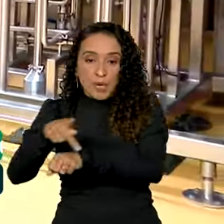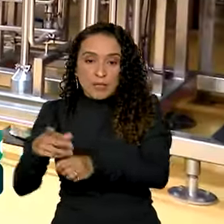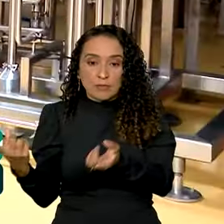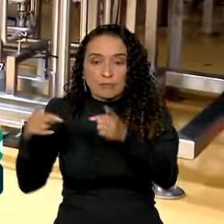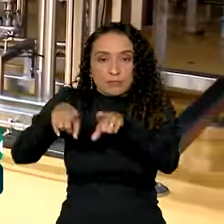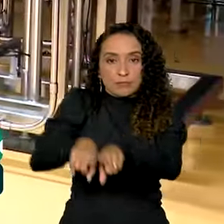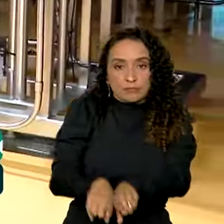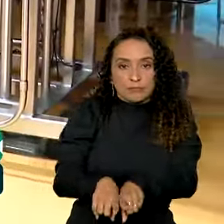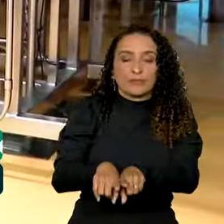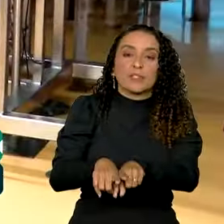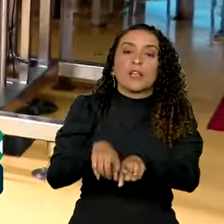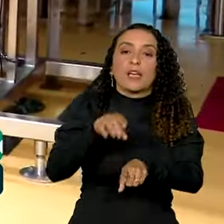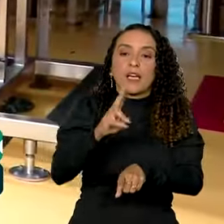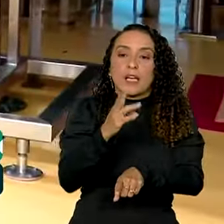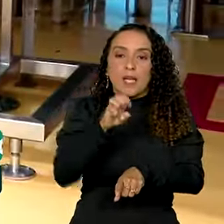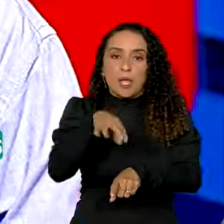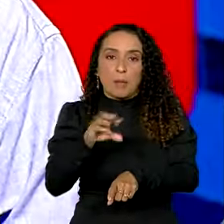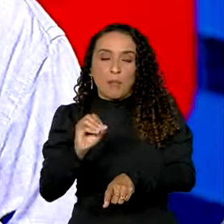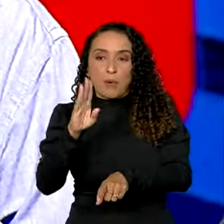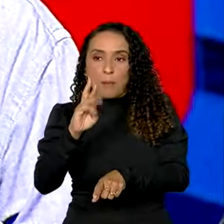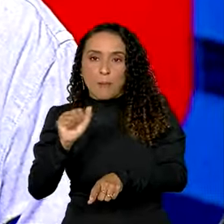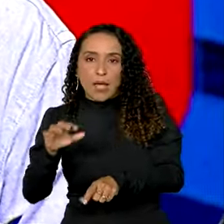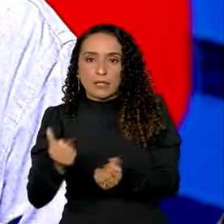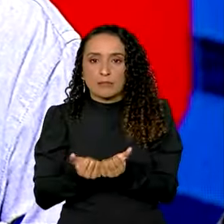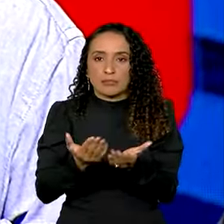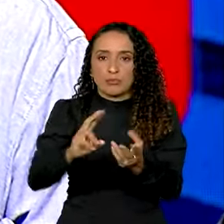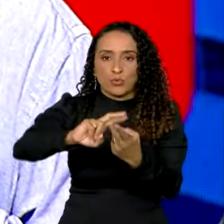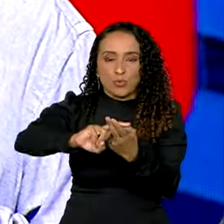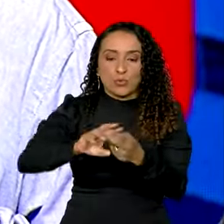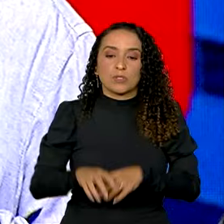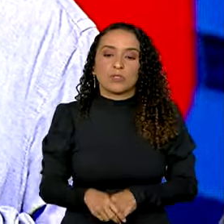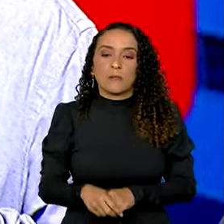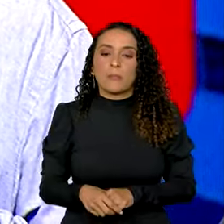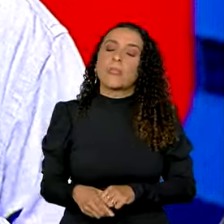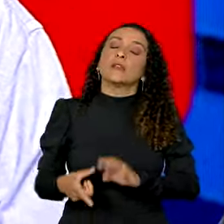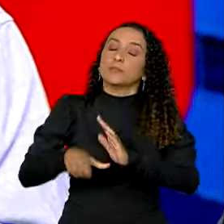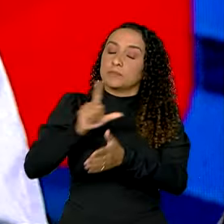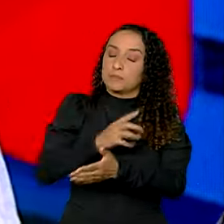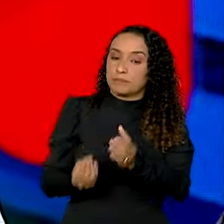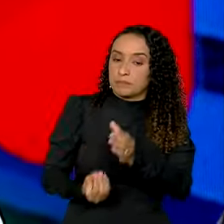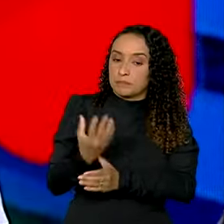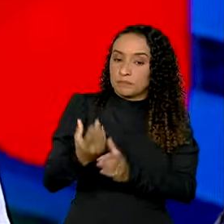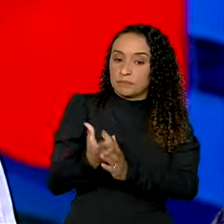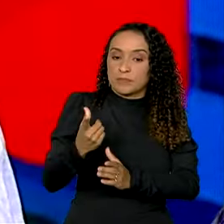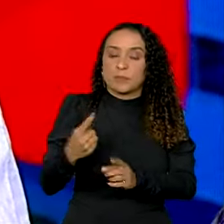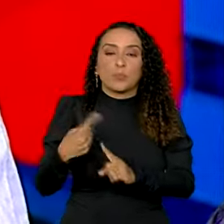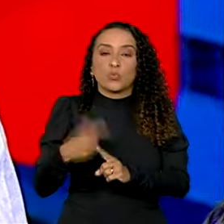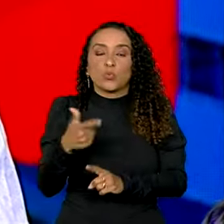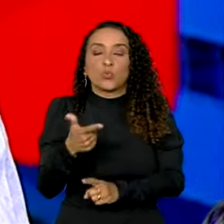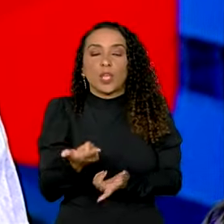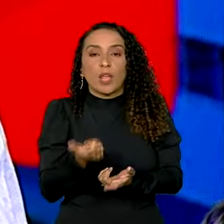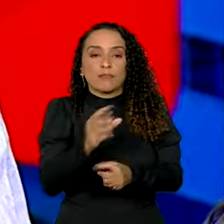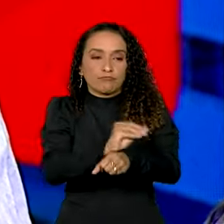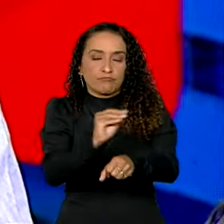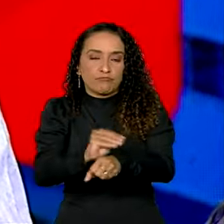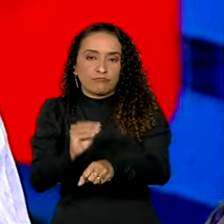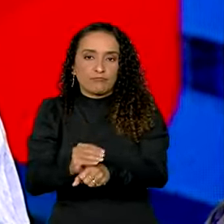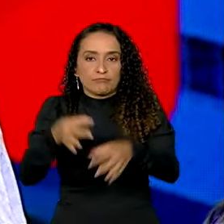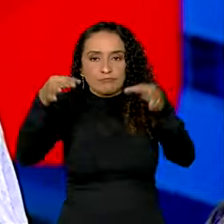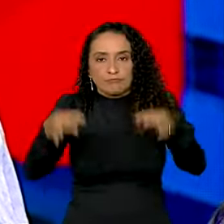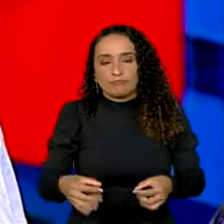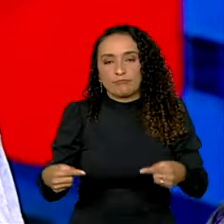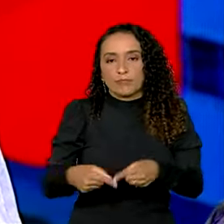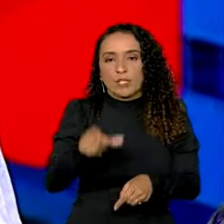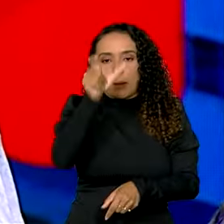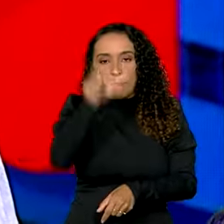Hemobras e distribuído no SUS. Perdemos vidas precocemente, por não termos tratamento adequado aos portadores de